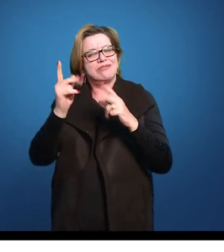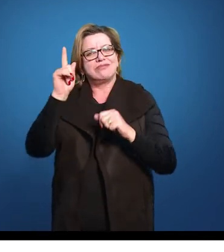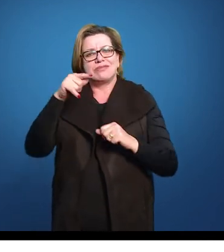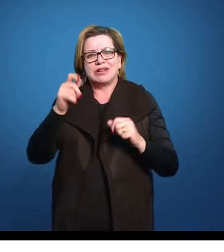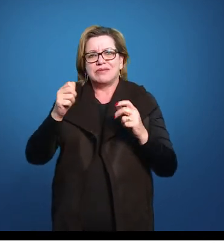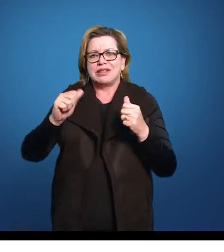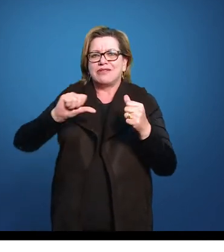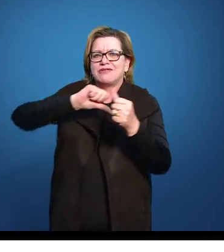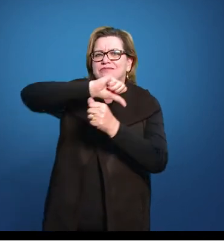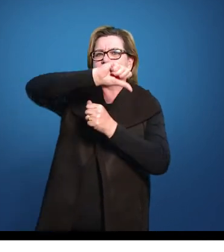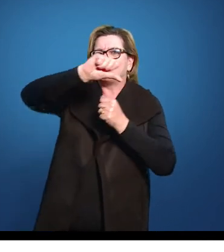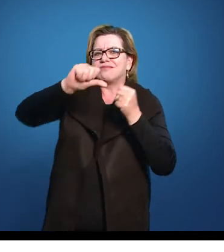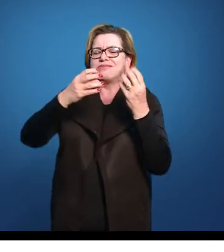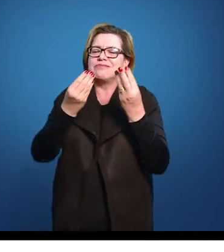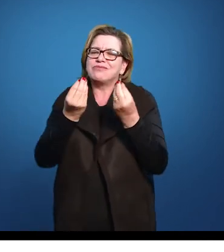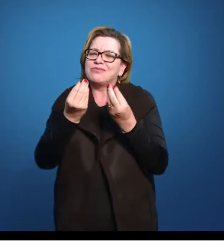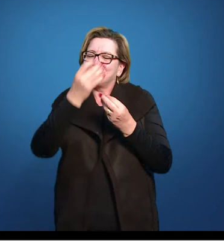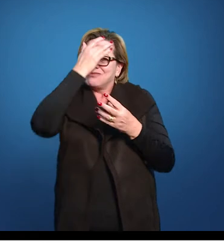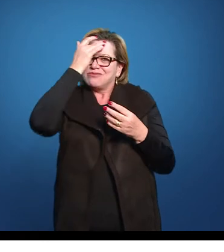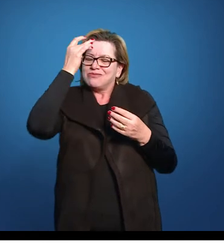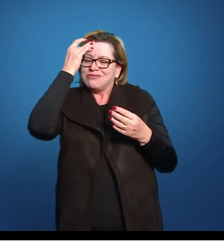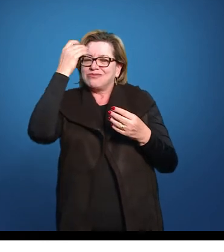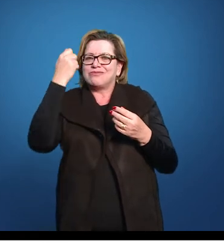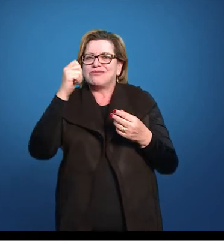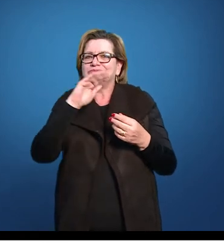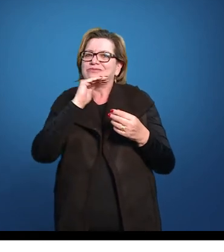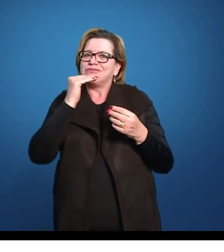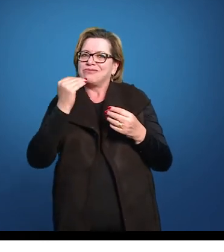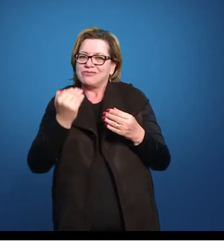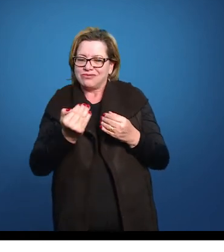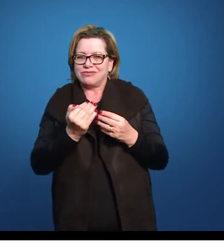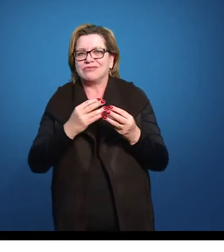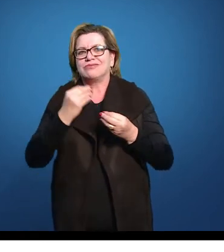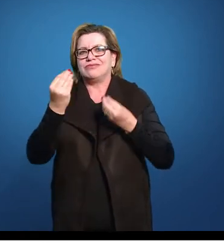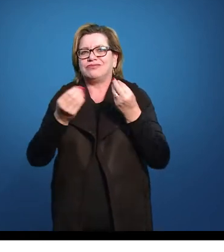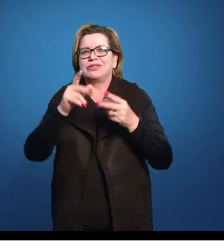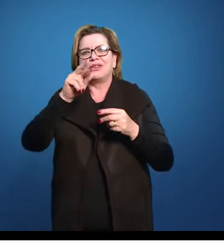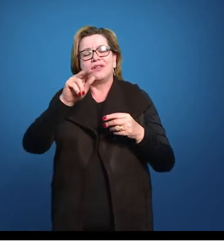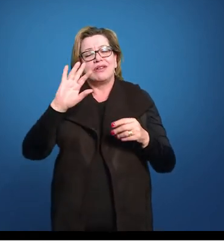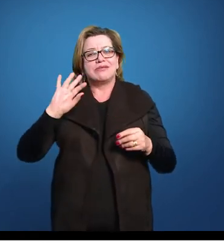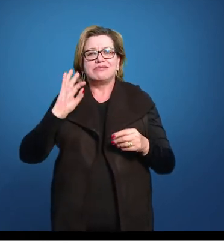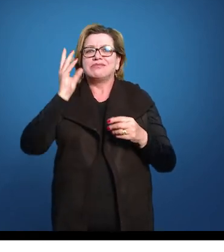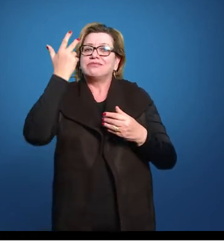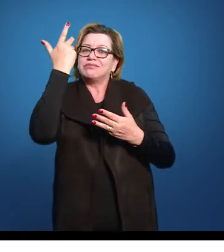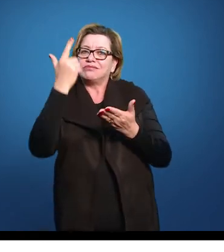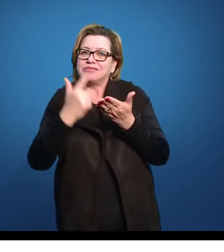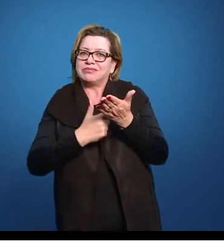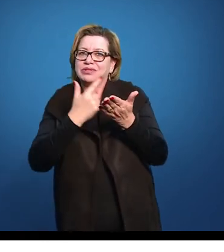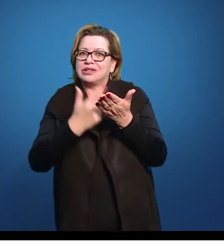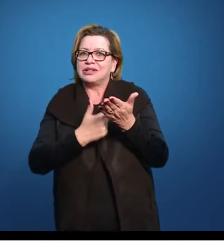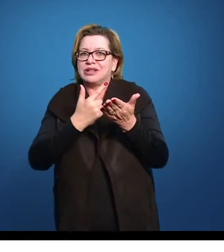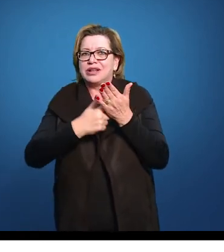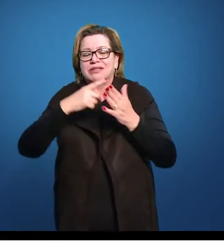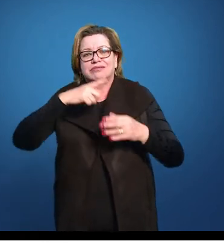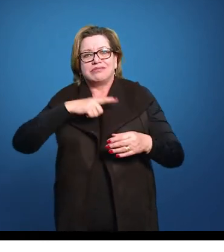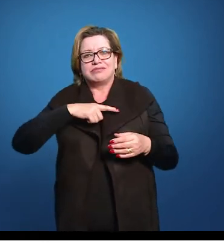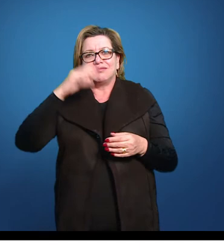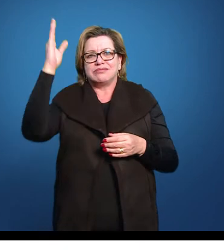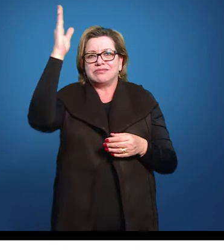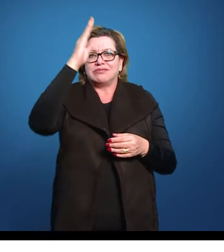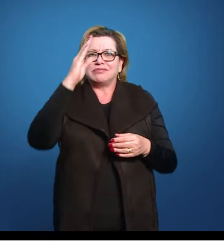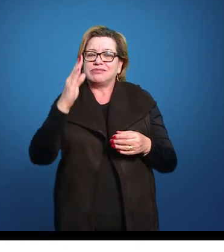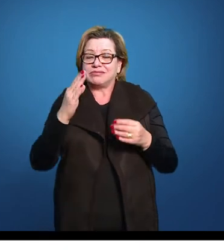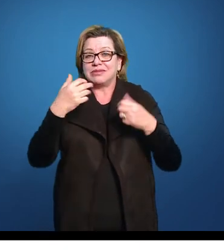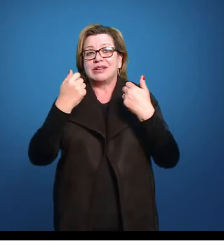e é o que acontece com a Iracema. Para que a gente possa ter esse brasileiro, que é o fruto do indígena com o português, a gente precisa da